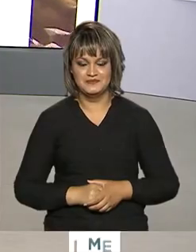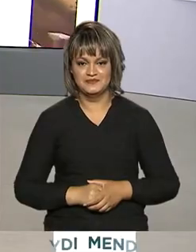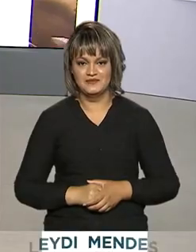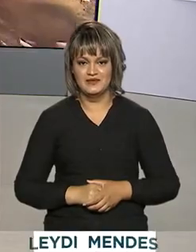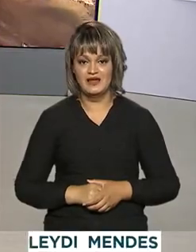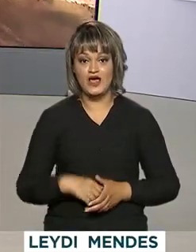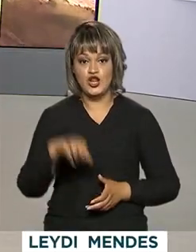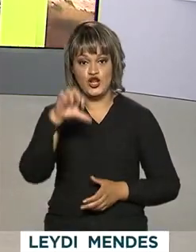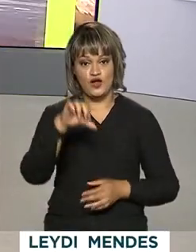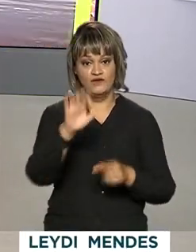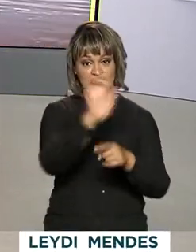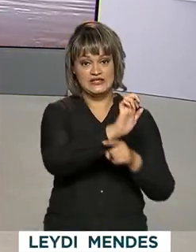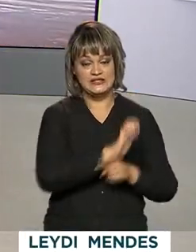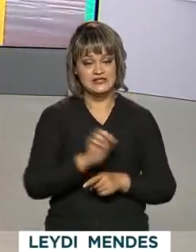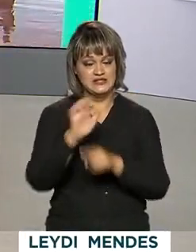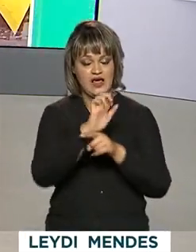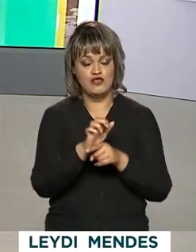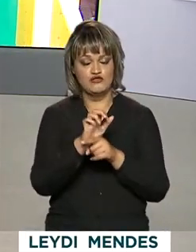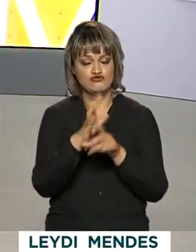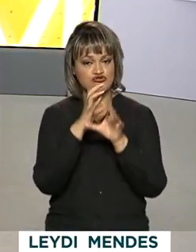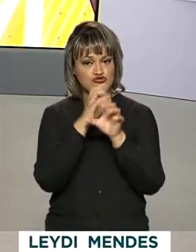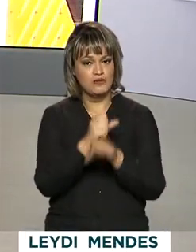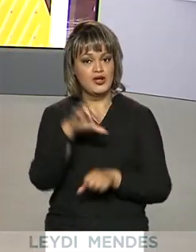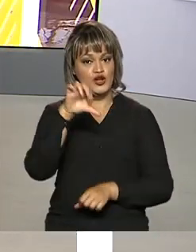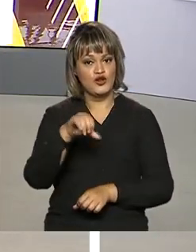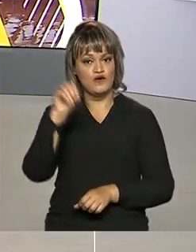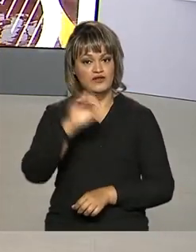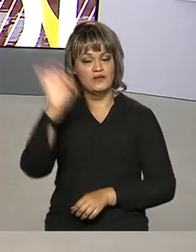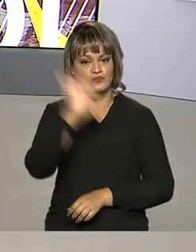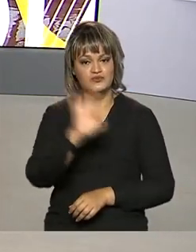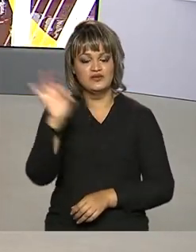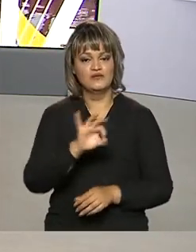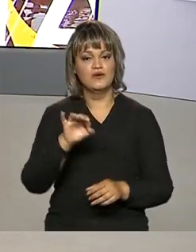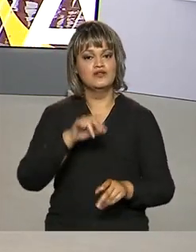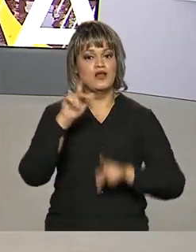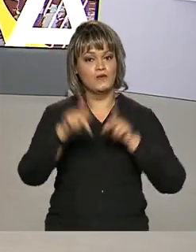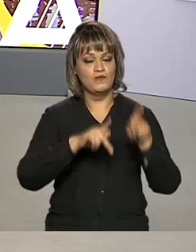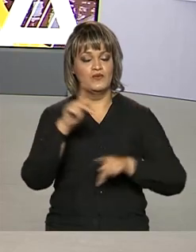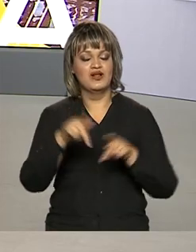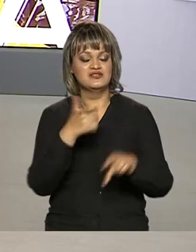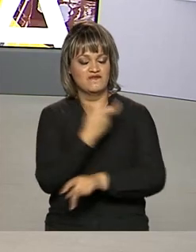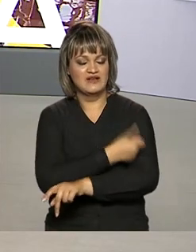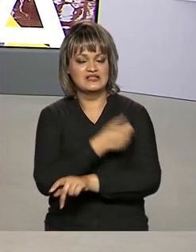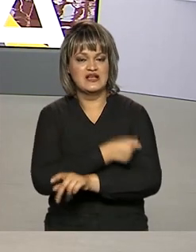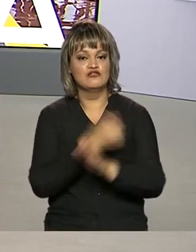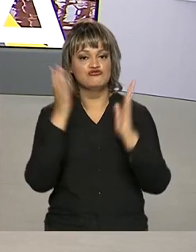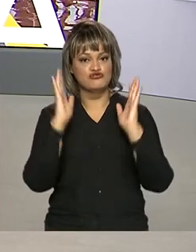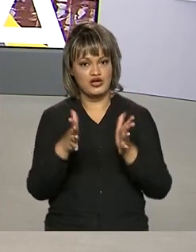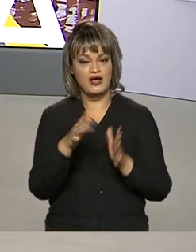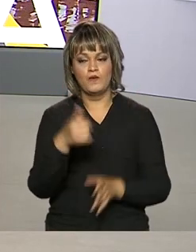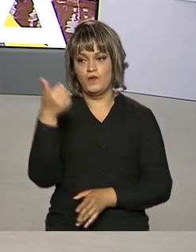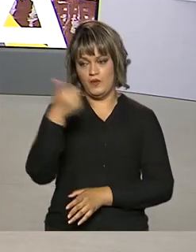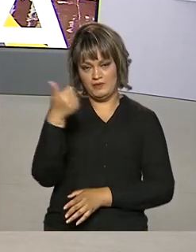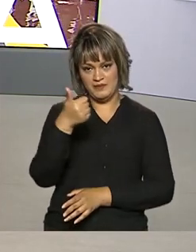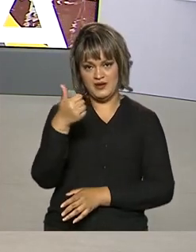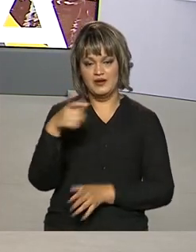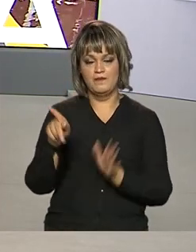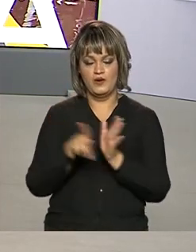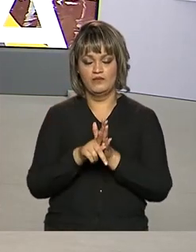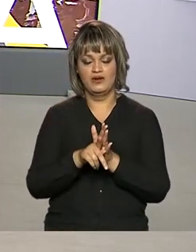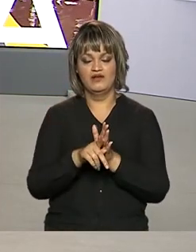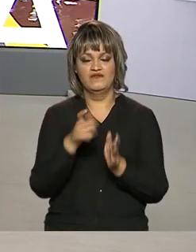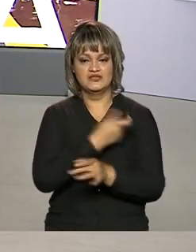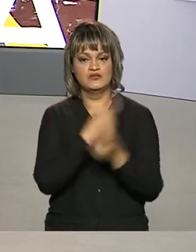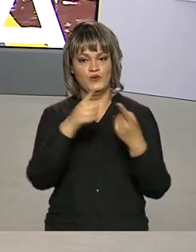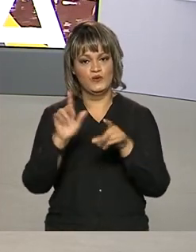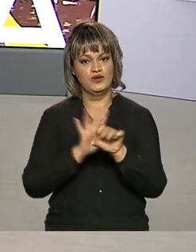Nove estados ultrapassaram a marca de 90% da população alvo vacinada com a primeira dose da vacina